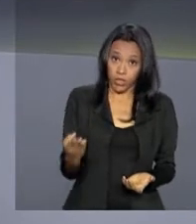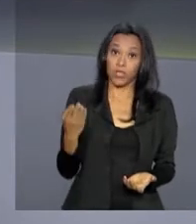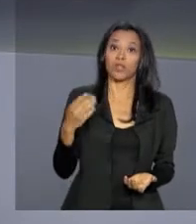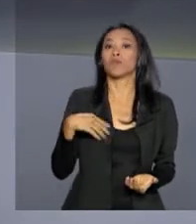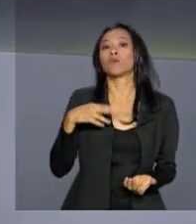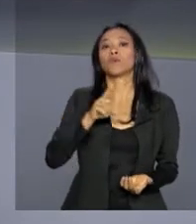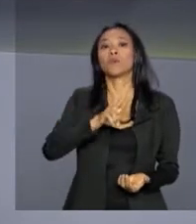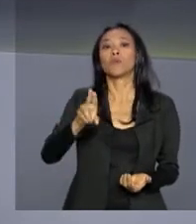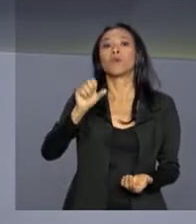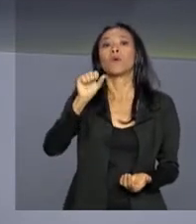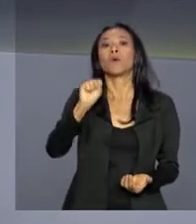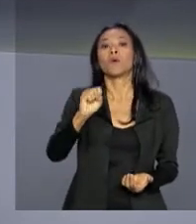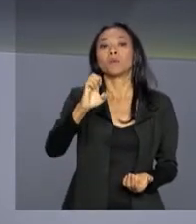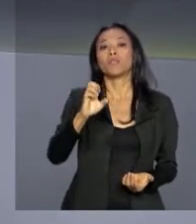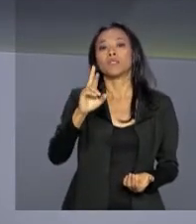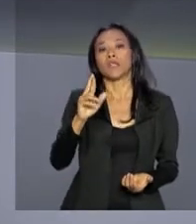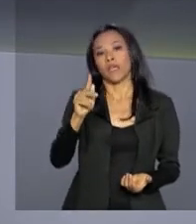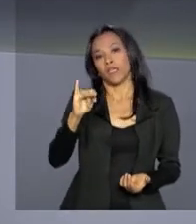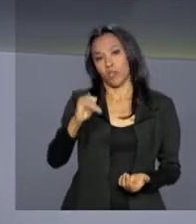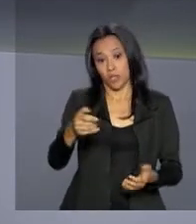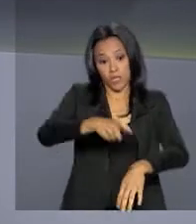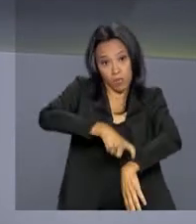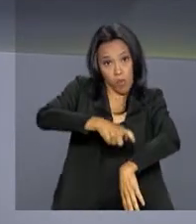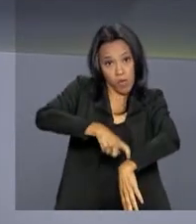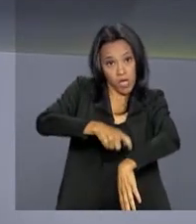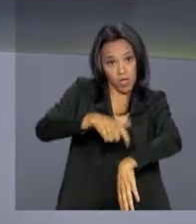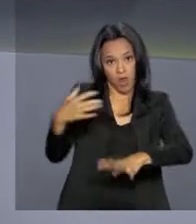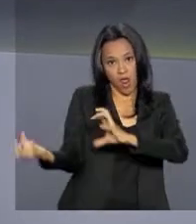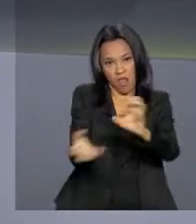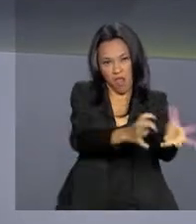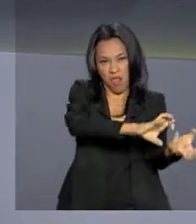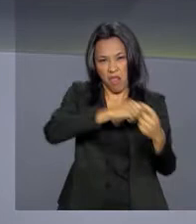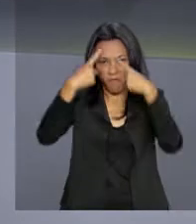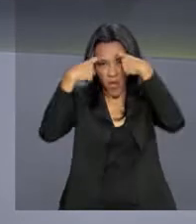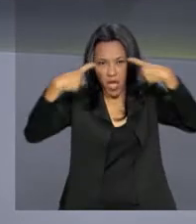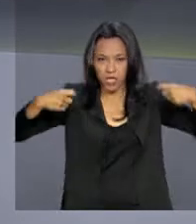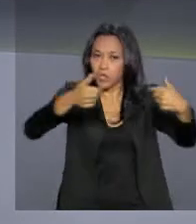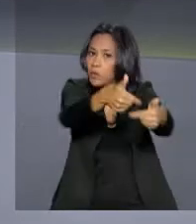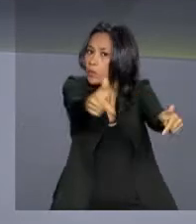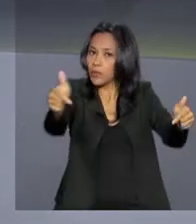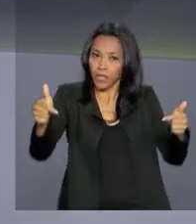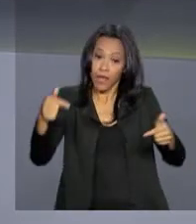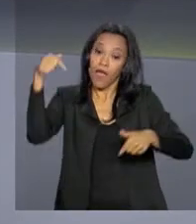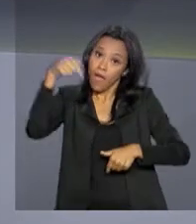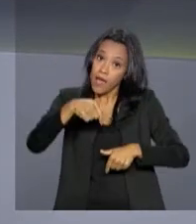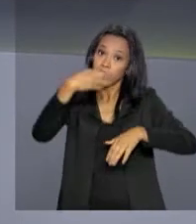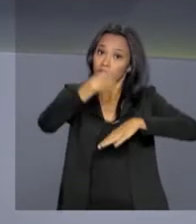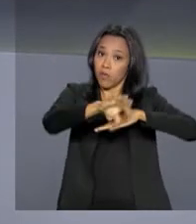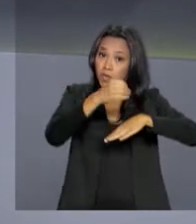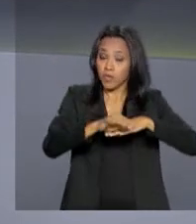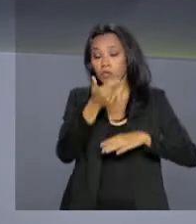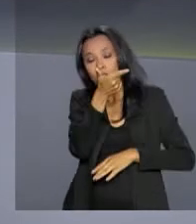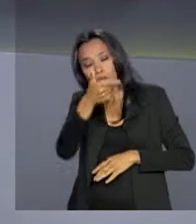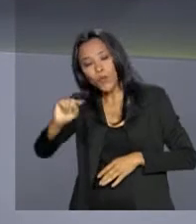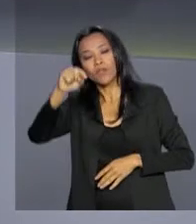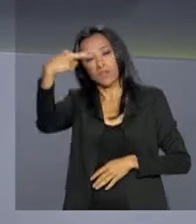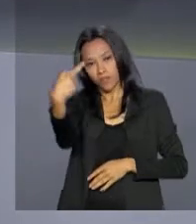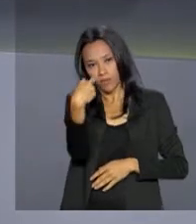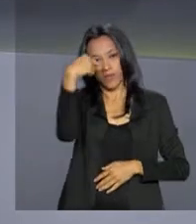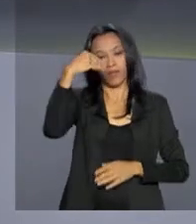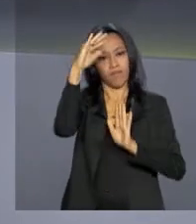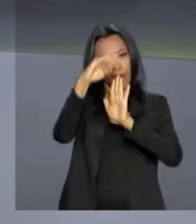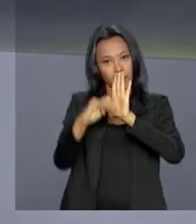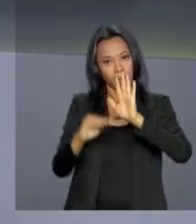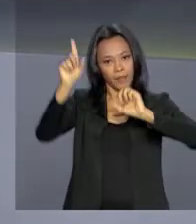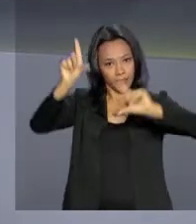Etchegonhi, neste momento não há conflitos na região de Pacaraima. Essa e outras informações você acompanha na nossa programação ou